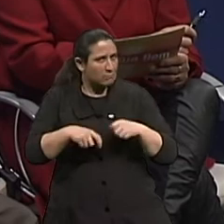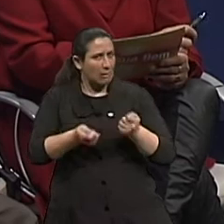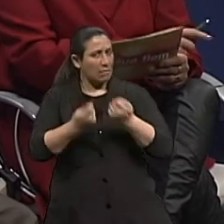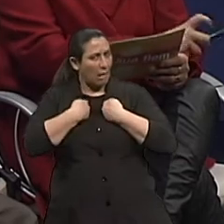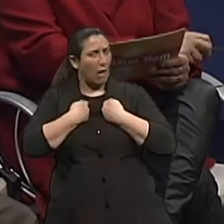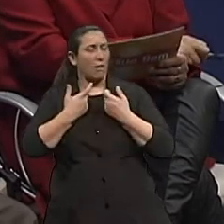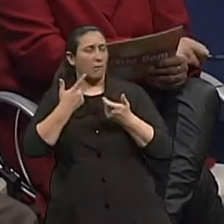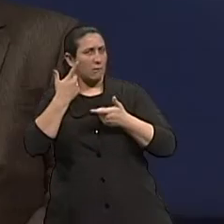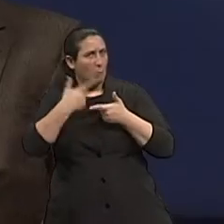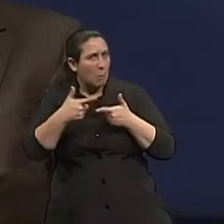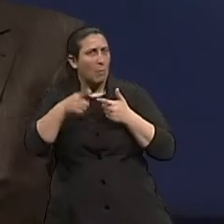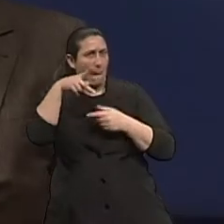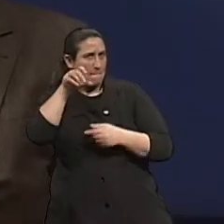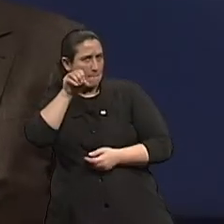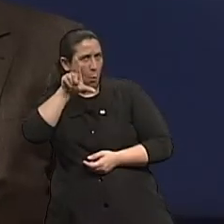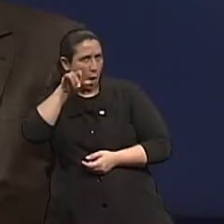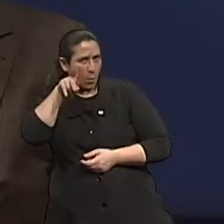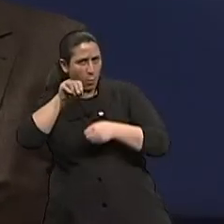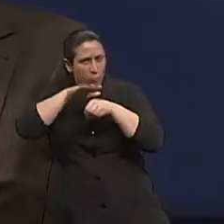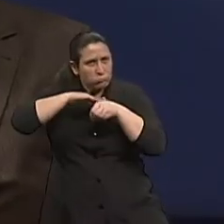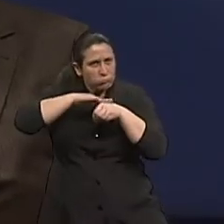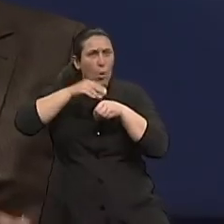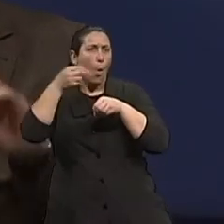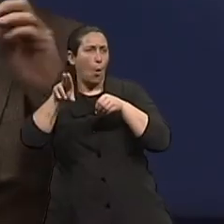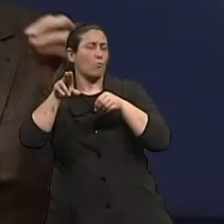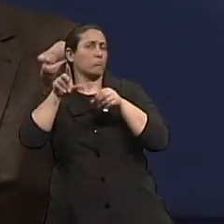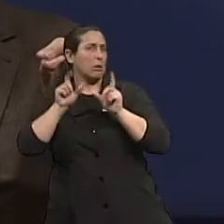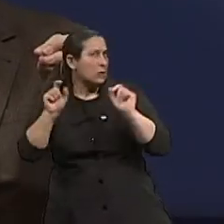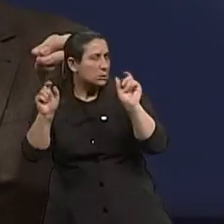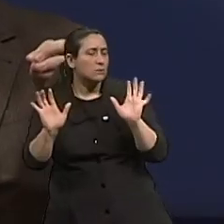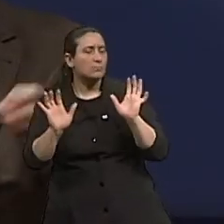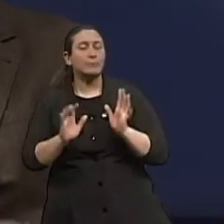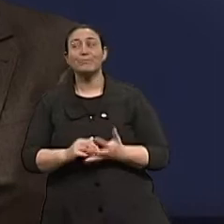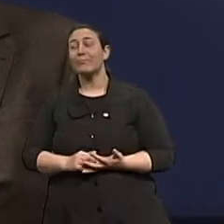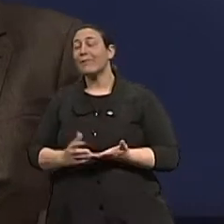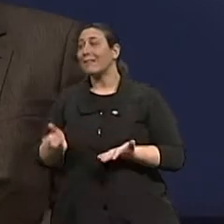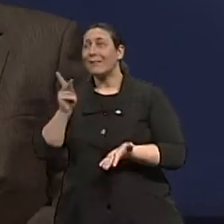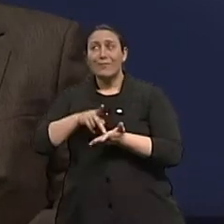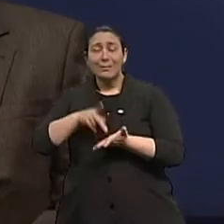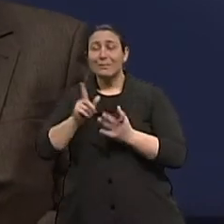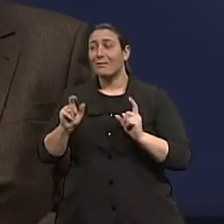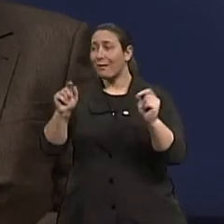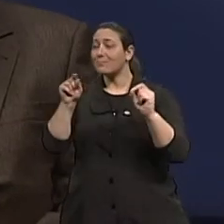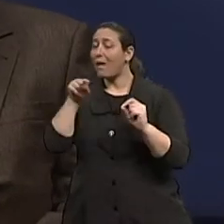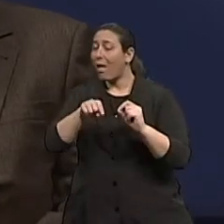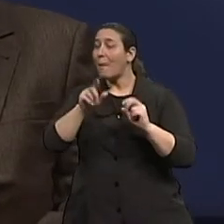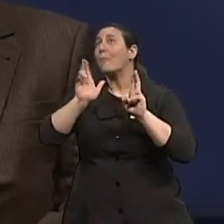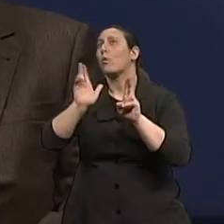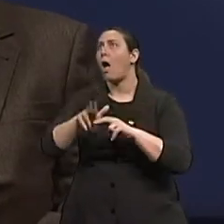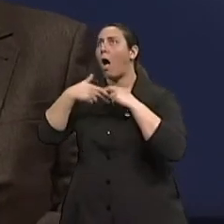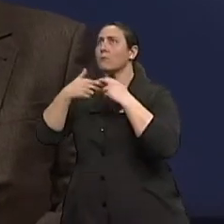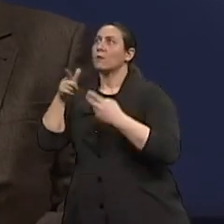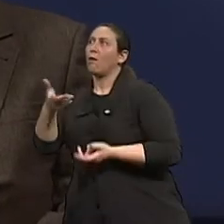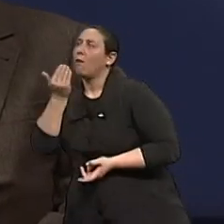de pólipos e de câncer? Eu acho que a resposta não se resume a um item específico. Ah, perfeito. Como é um